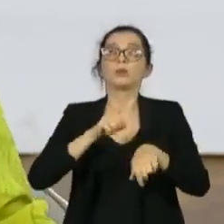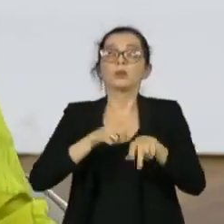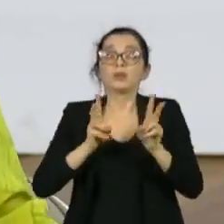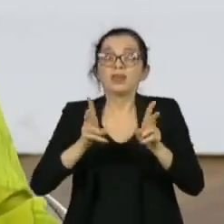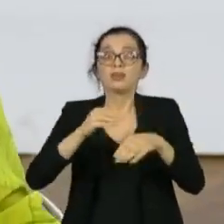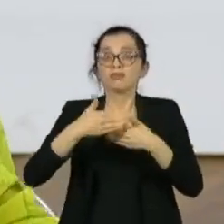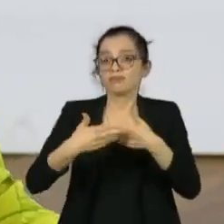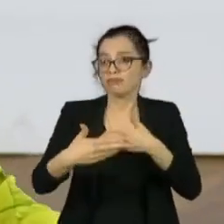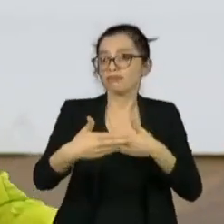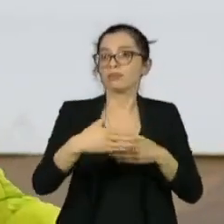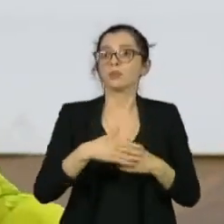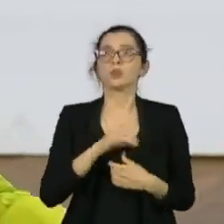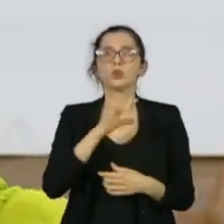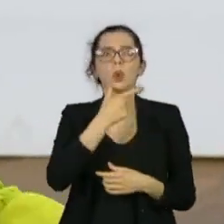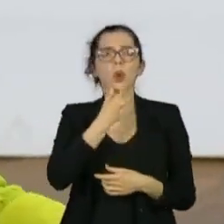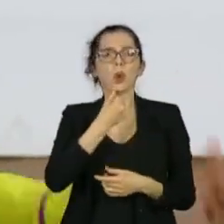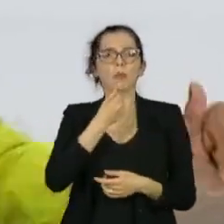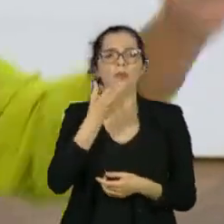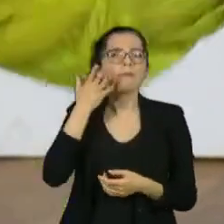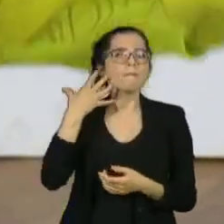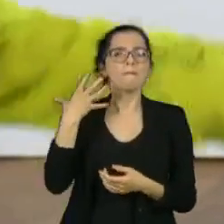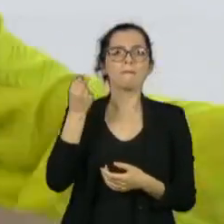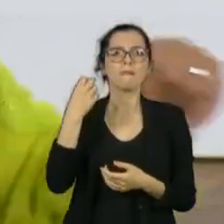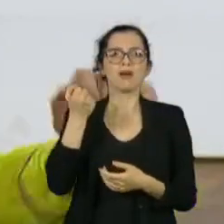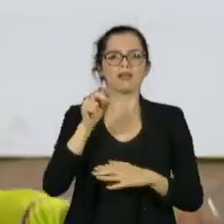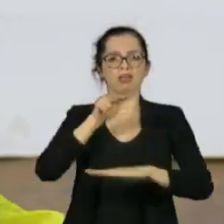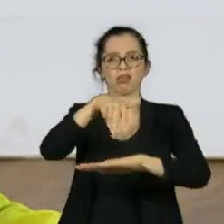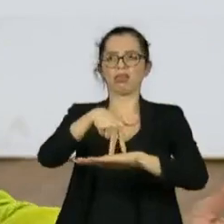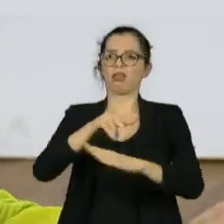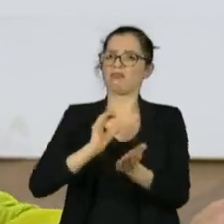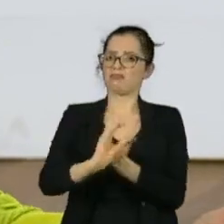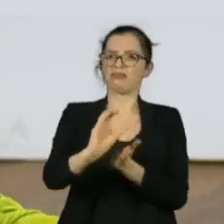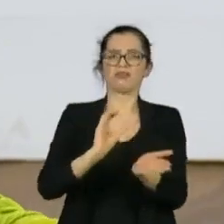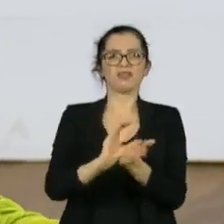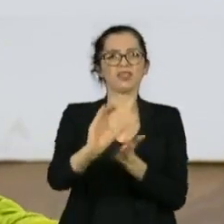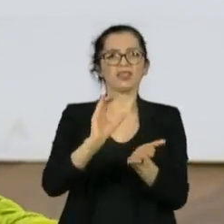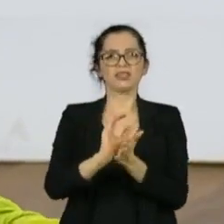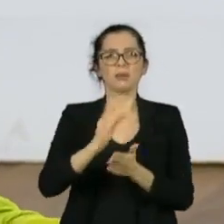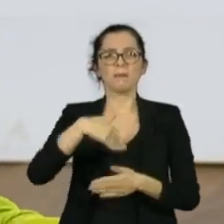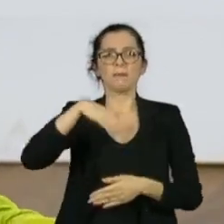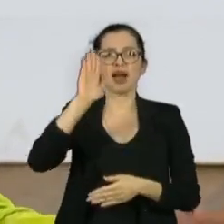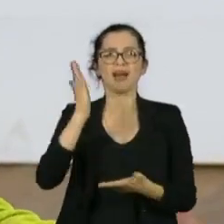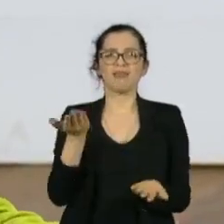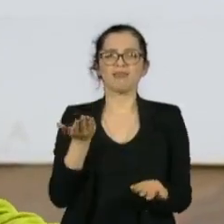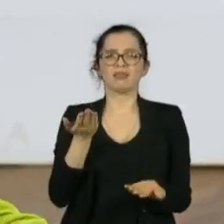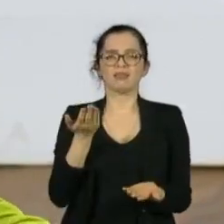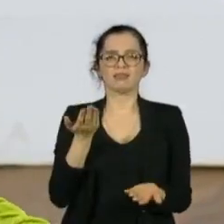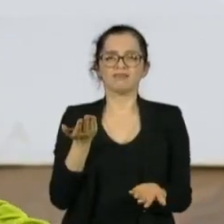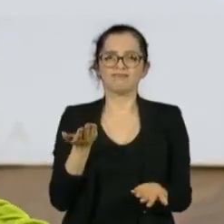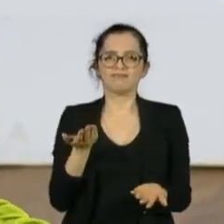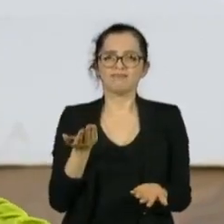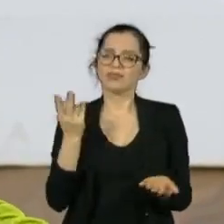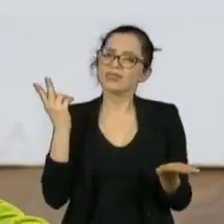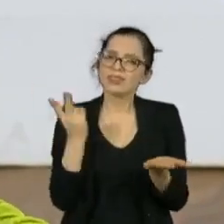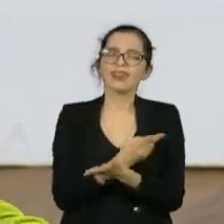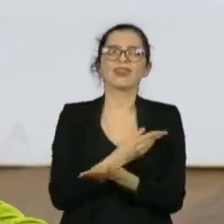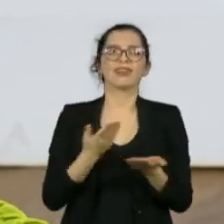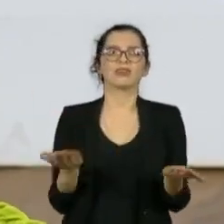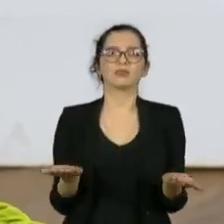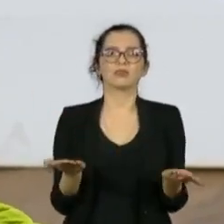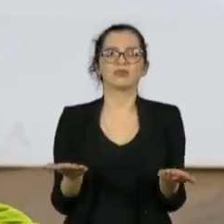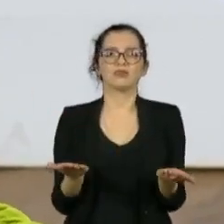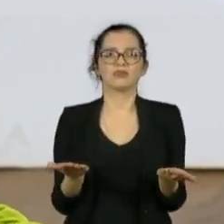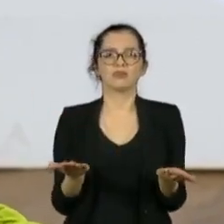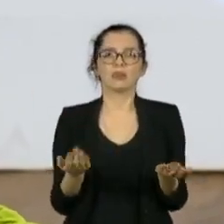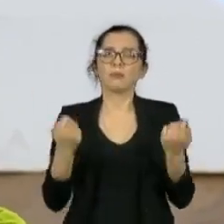homens brancos, na hora de dar o dinheiro maior no partido vai para o homem branco, tem alguma coisa errada aí. Eu acho que falta as pessoas entenderem que ou eles